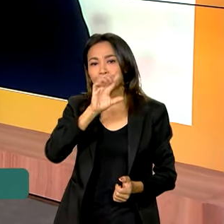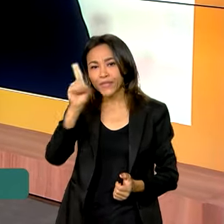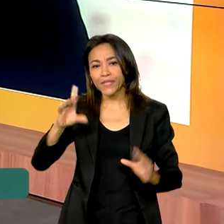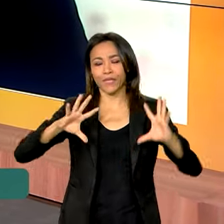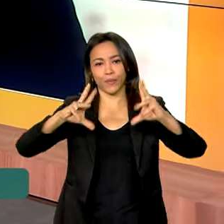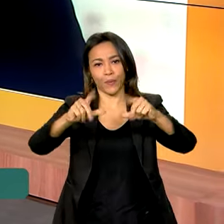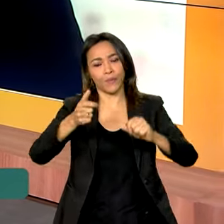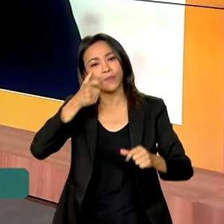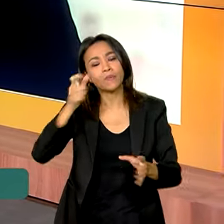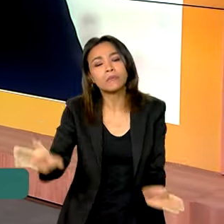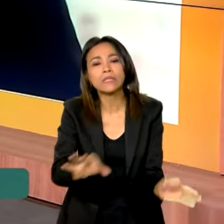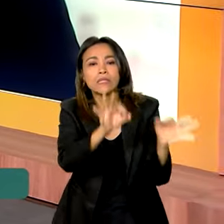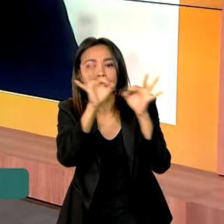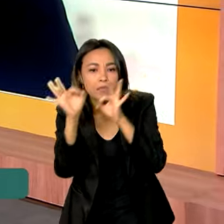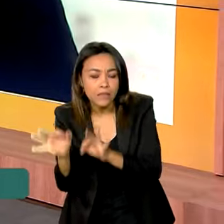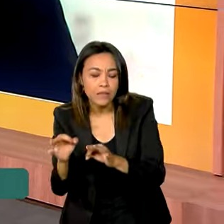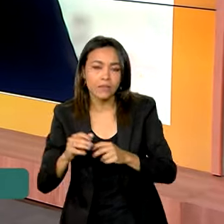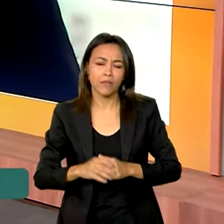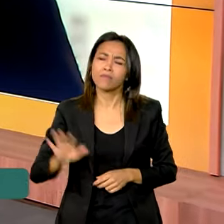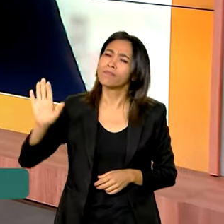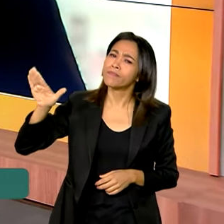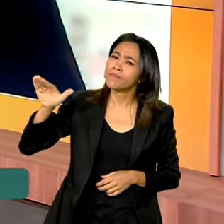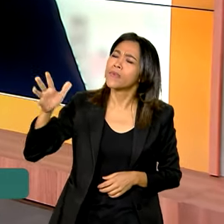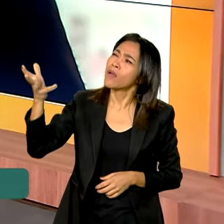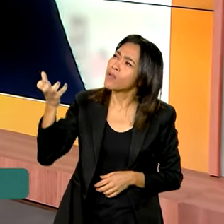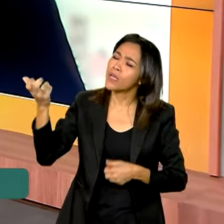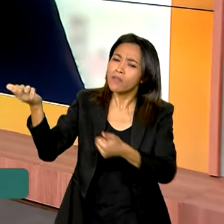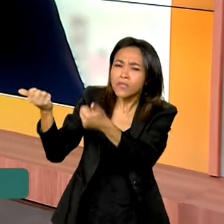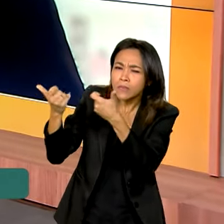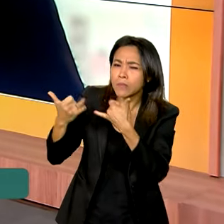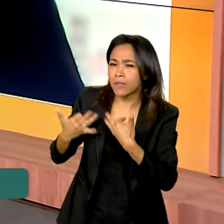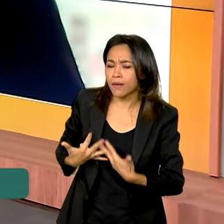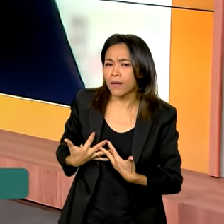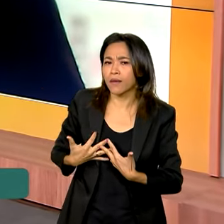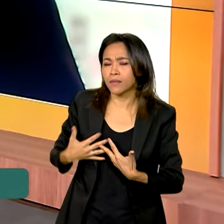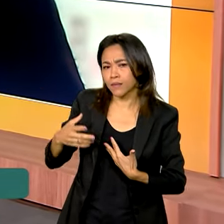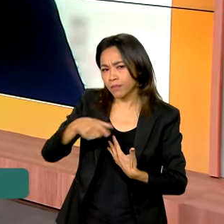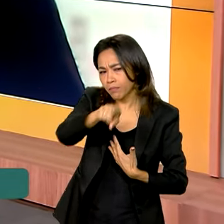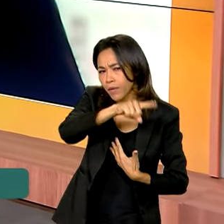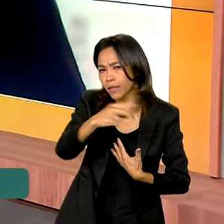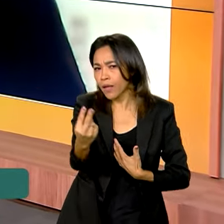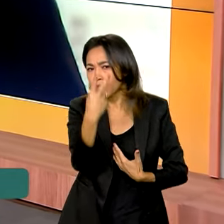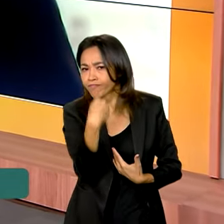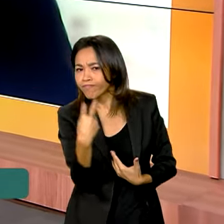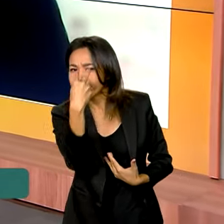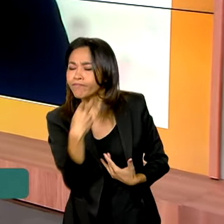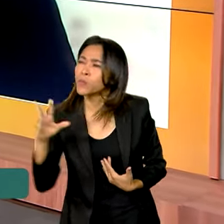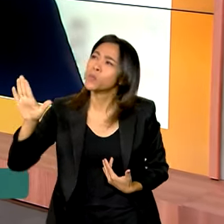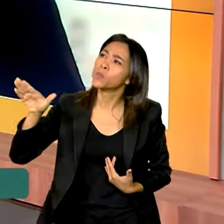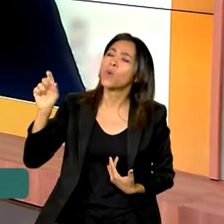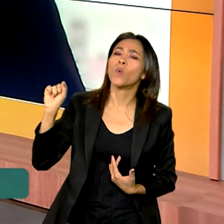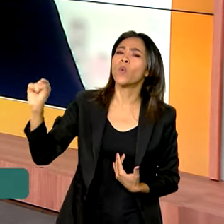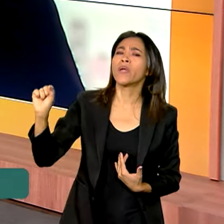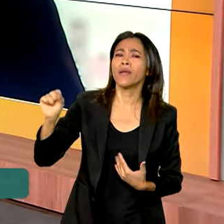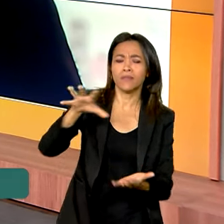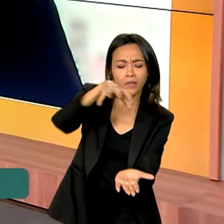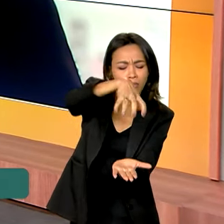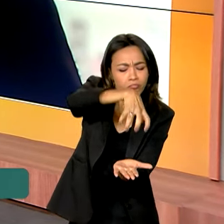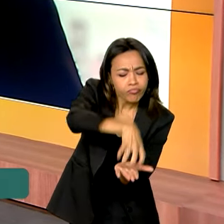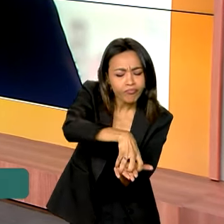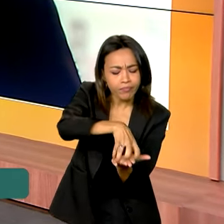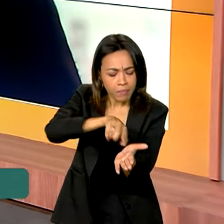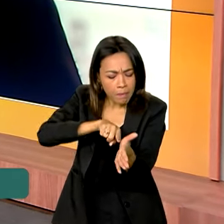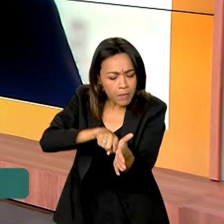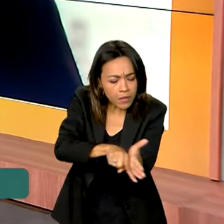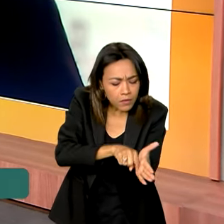os seus telespectadores. Rafael, eu gostaria que o senhor explicasse para os telespectadores, para a gente, o que será esse laboratório Orion?